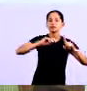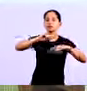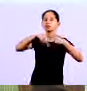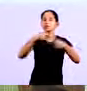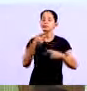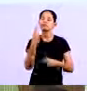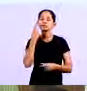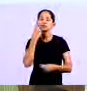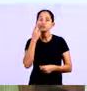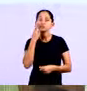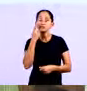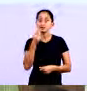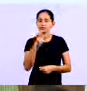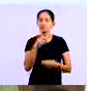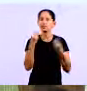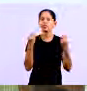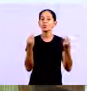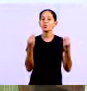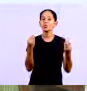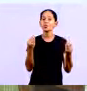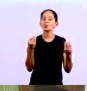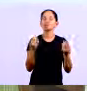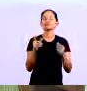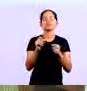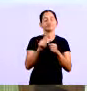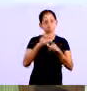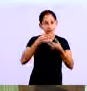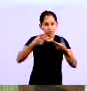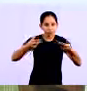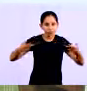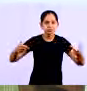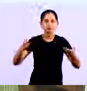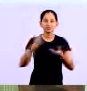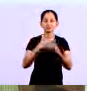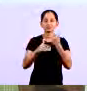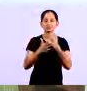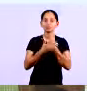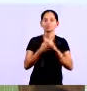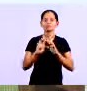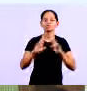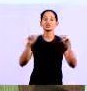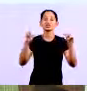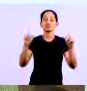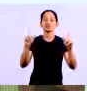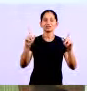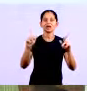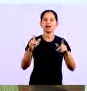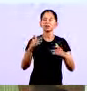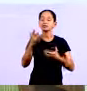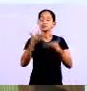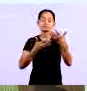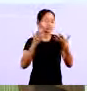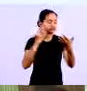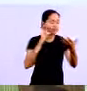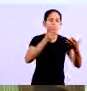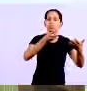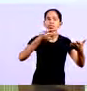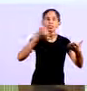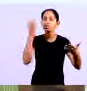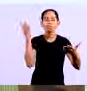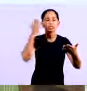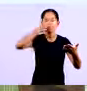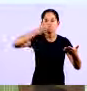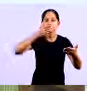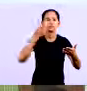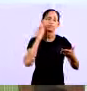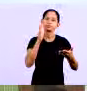se torna positivo então é importante que se tenha controle pra se saber tudo isso porque as vezes engana a pessoa não percebe não tem como ela saber